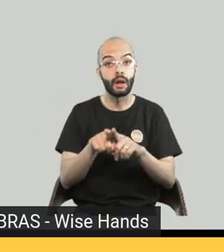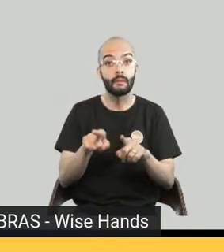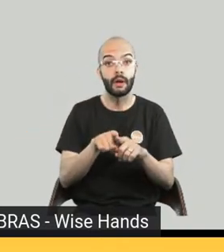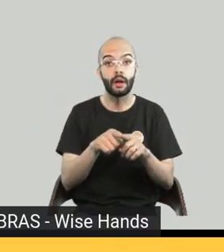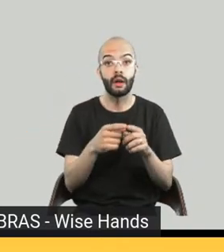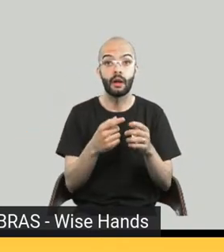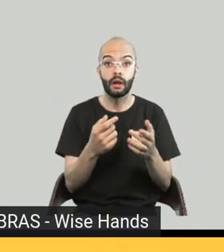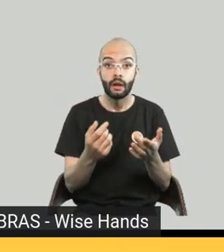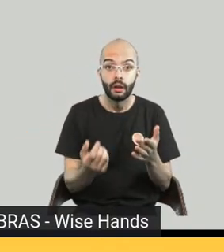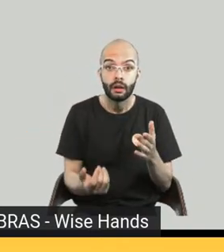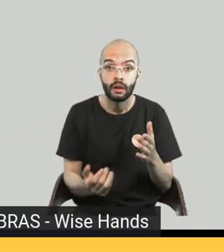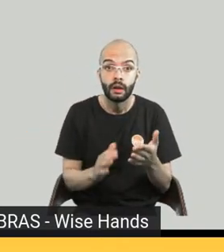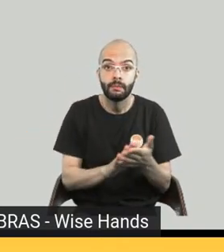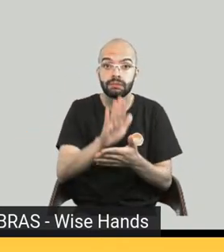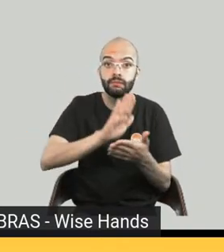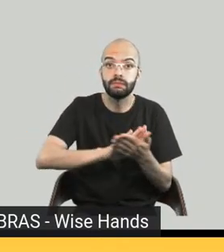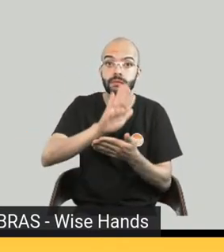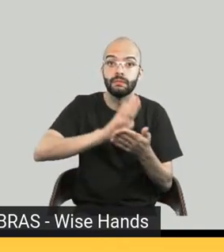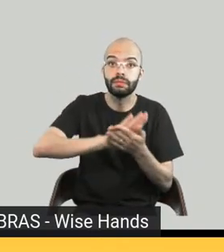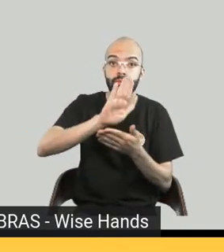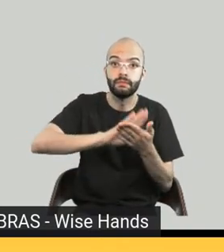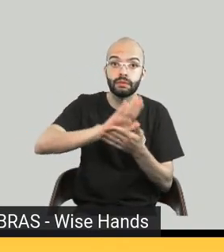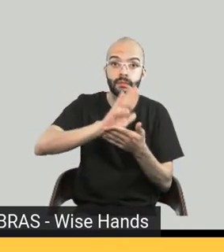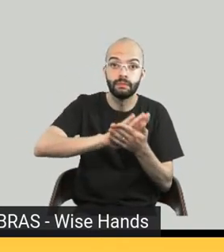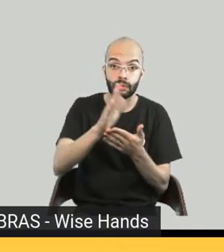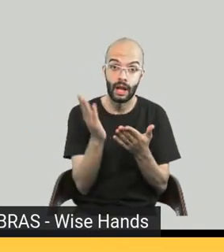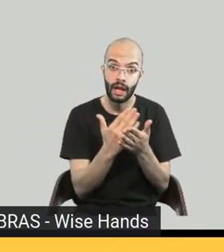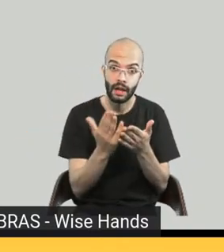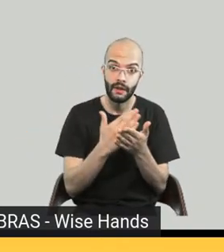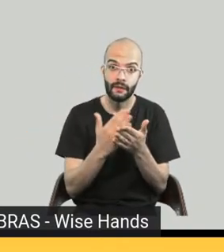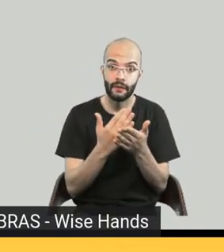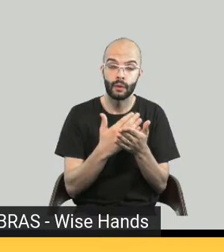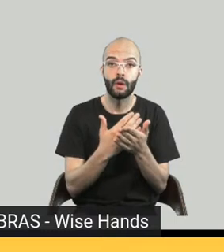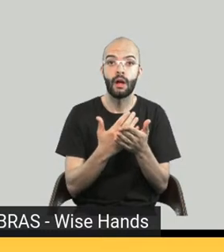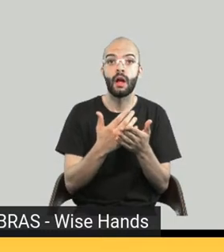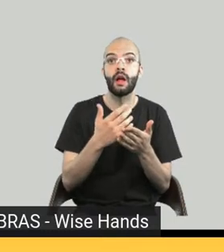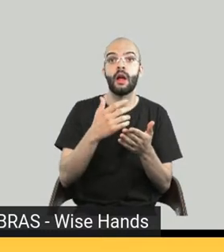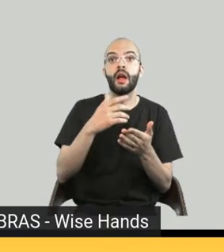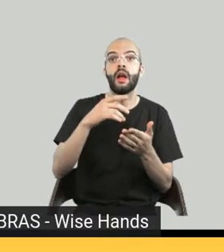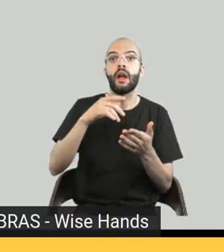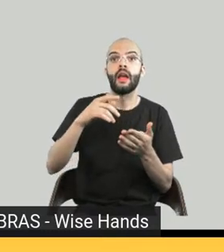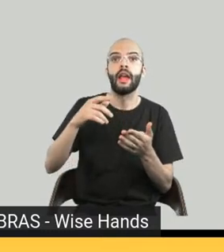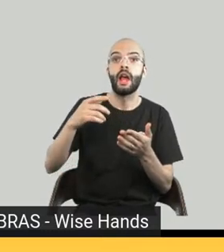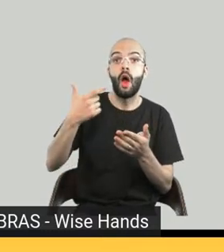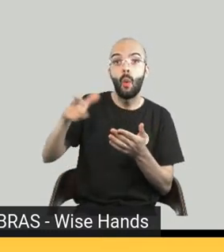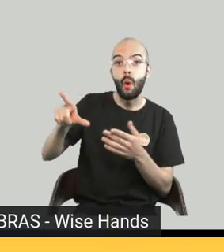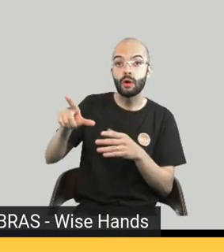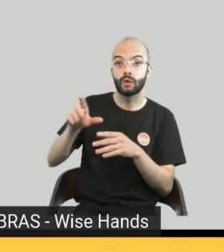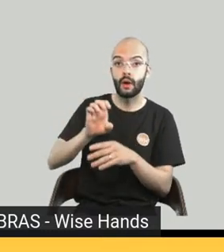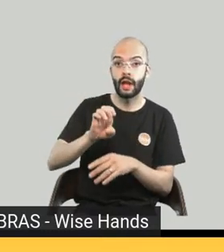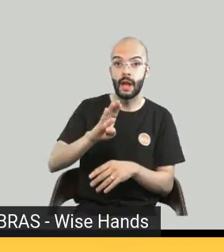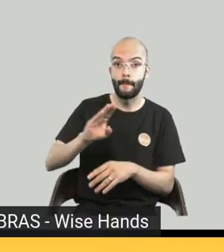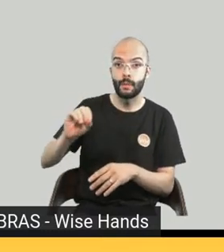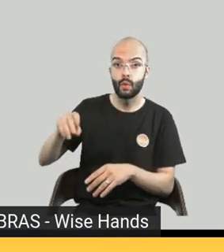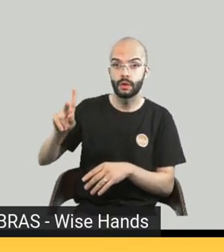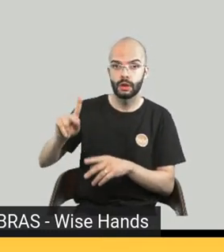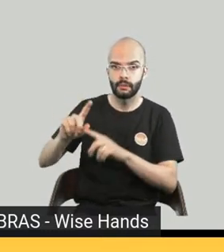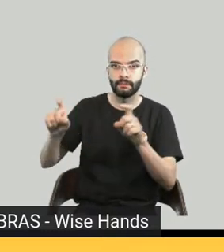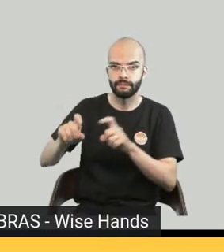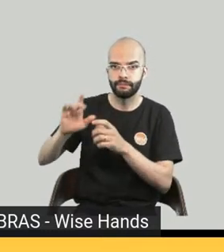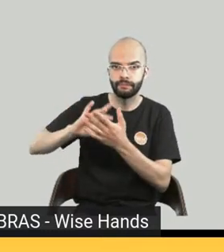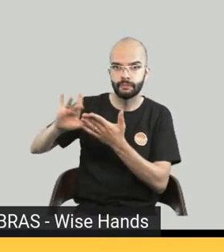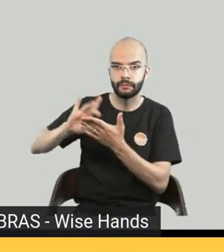caminho do CD, do DVD físico, né? Virar um produto quase que de nicho dentro de um mercado que se tornaria